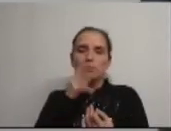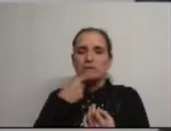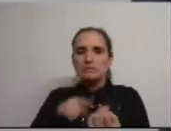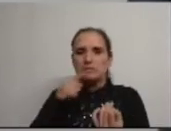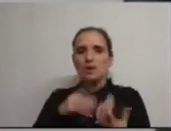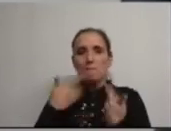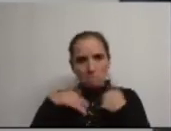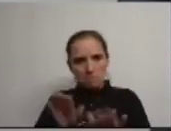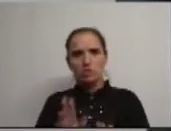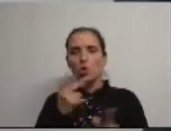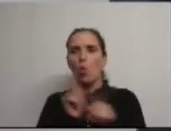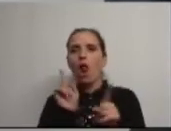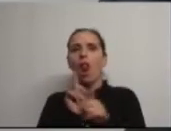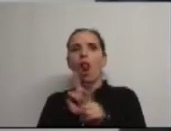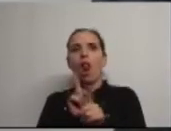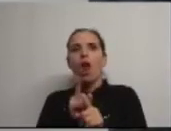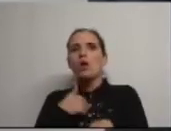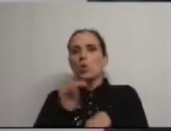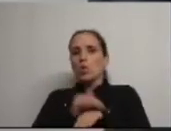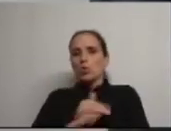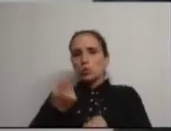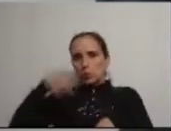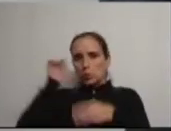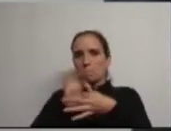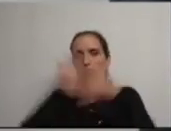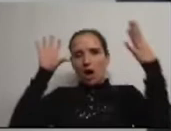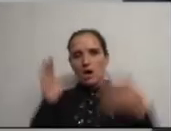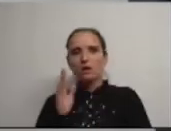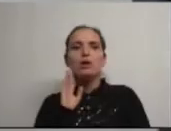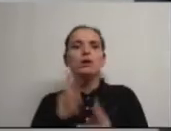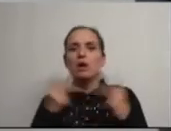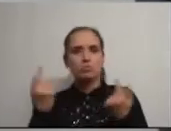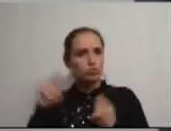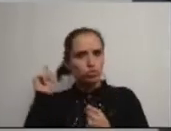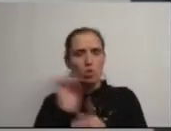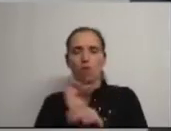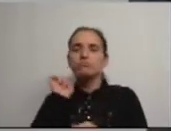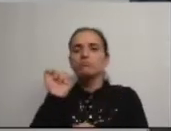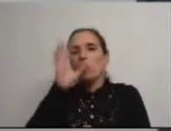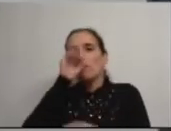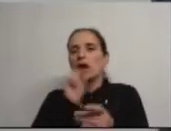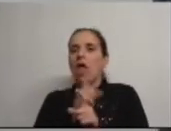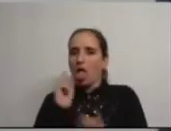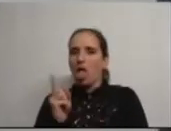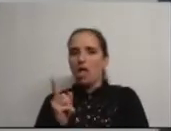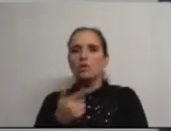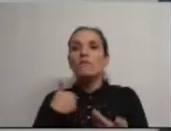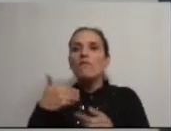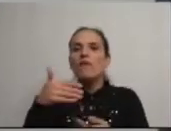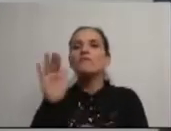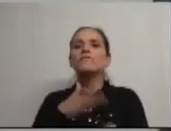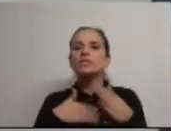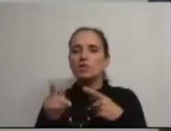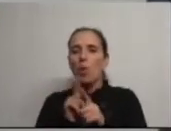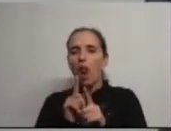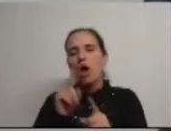mas por razões que, como sabem, nos ultrapassam e são do Governo, aquilo que iremos fazer é